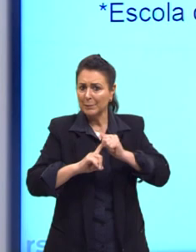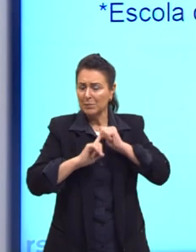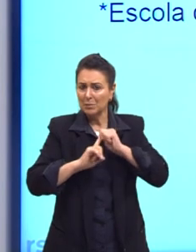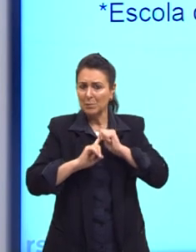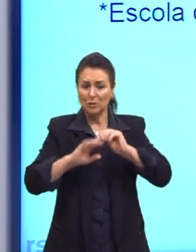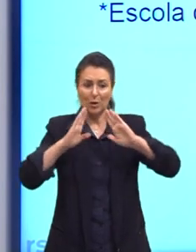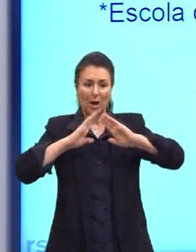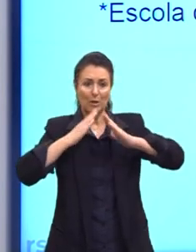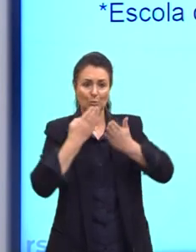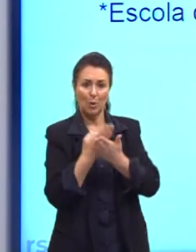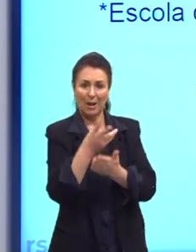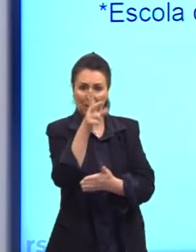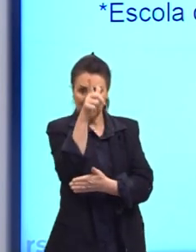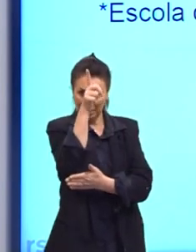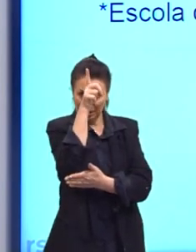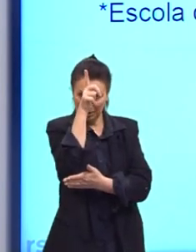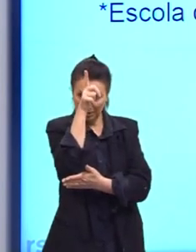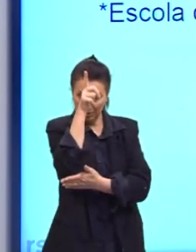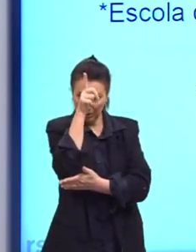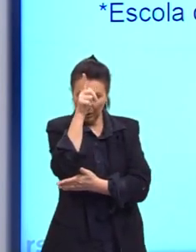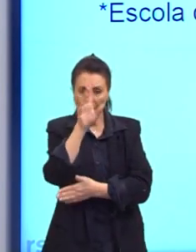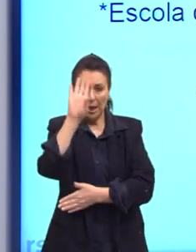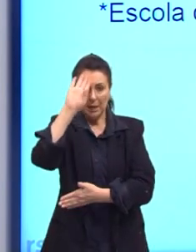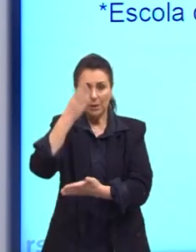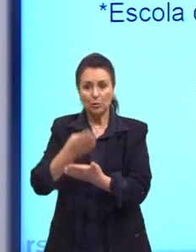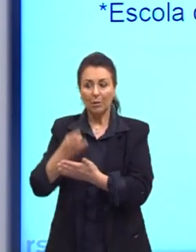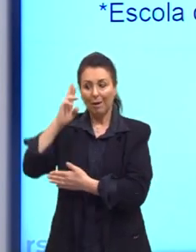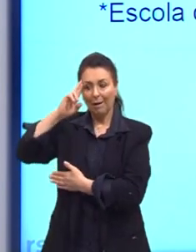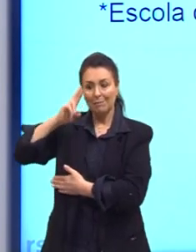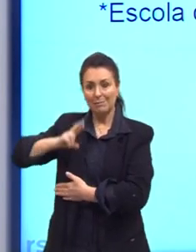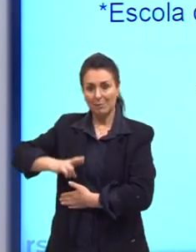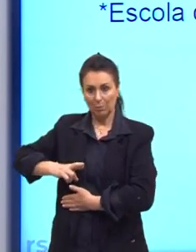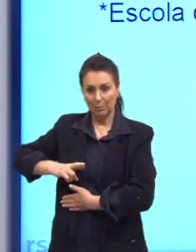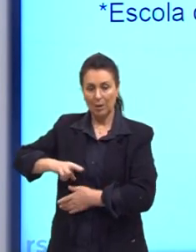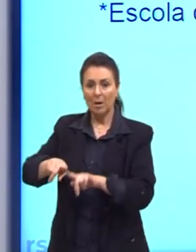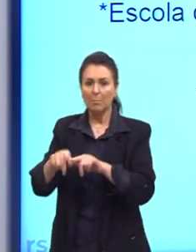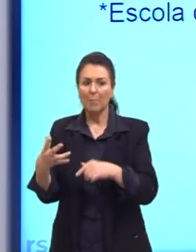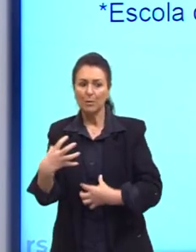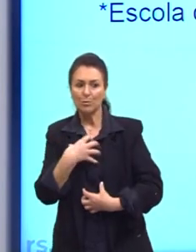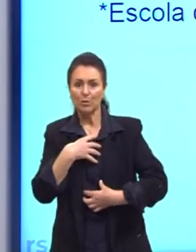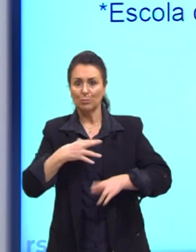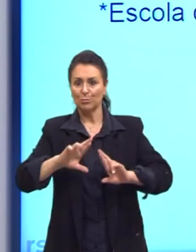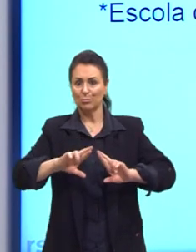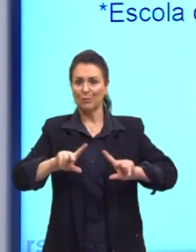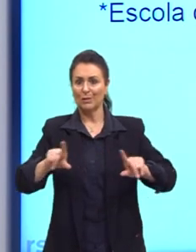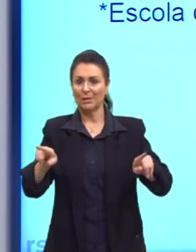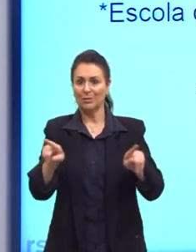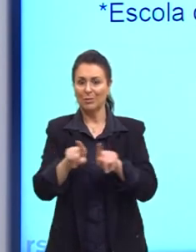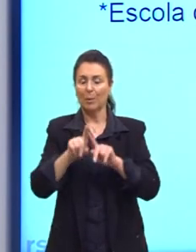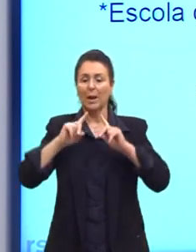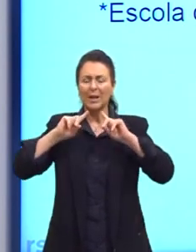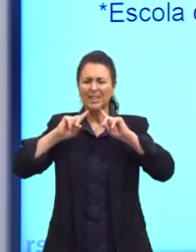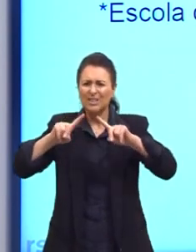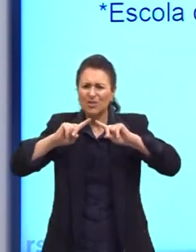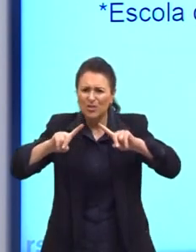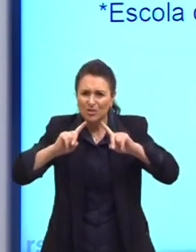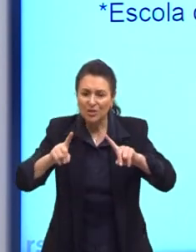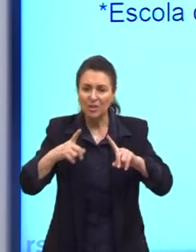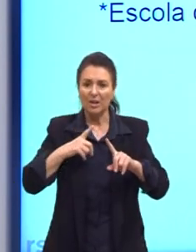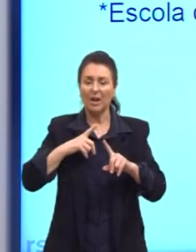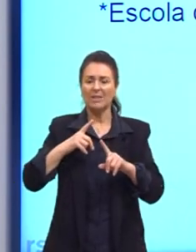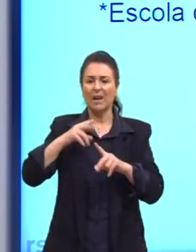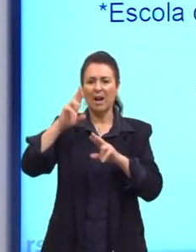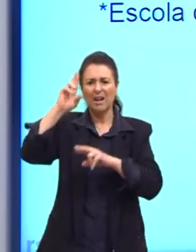a Escola de Frankfurt, ela acredita na razão, na racionalidade, mas de outras formas. critica muito a razão instrumental.